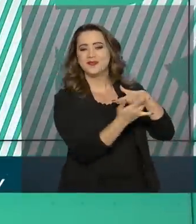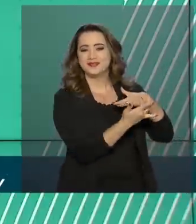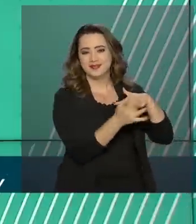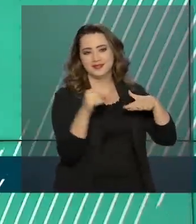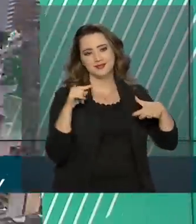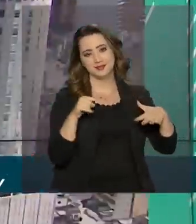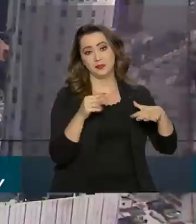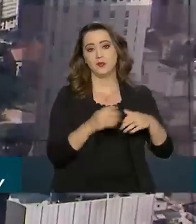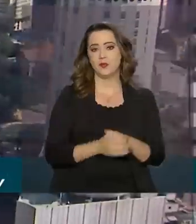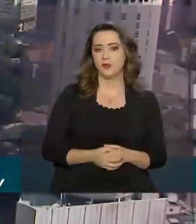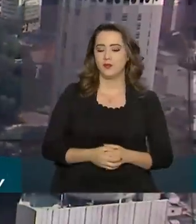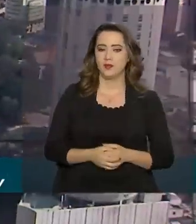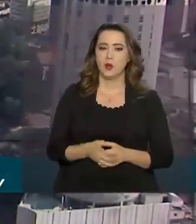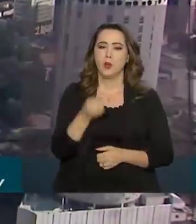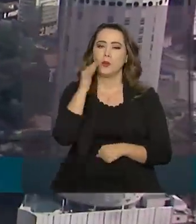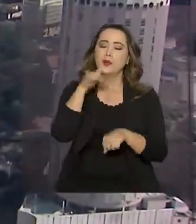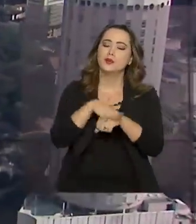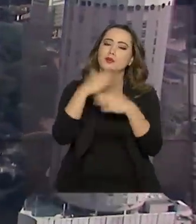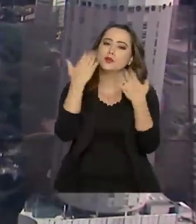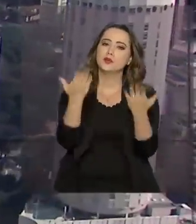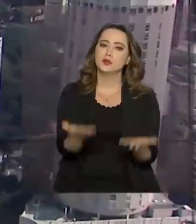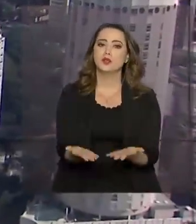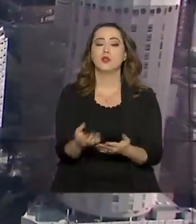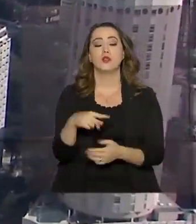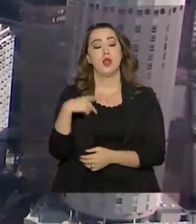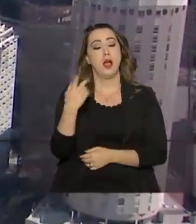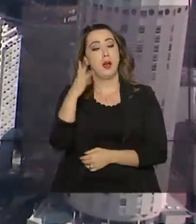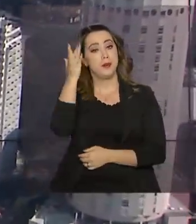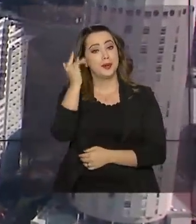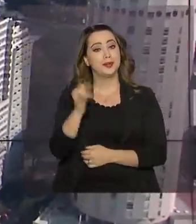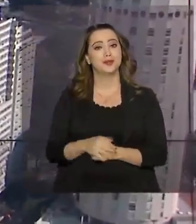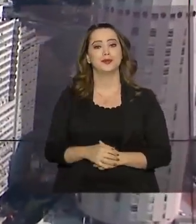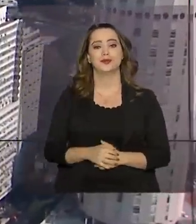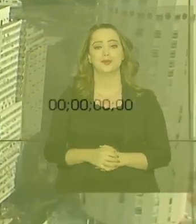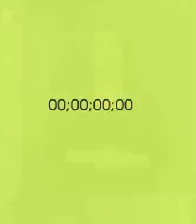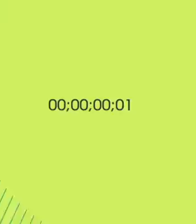pelas redes sociais. Uma boa noite para você, nos vemos amanhã.